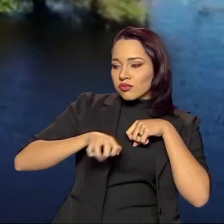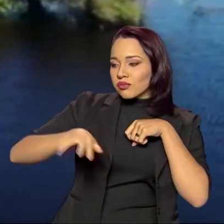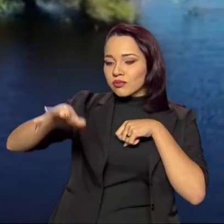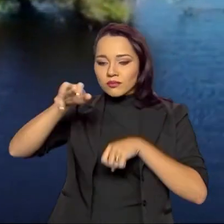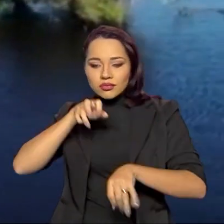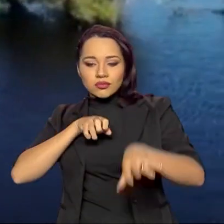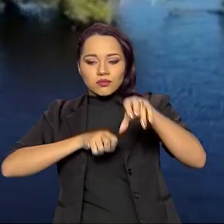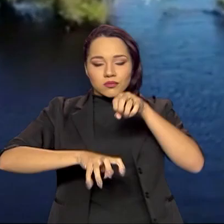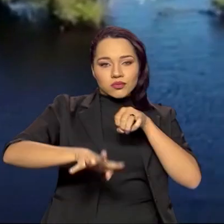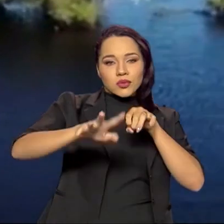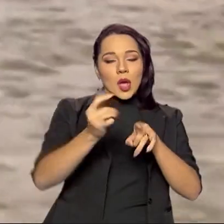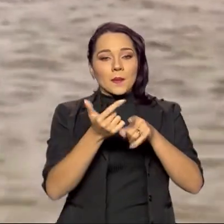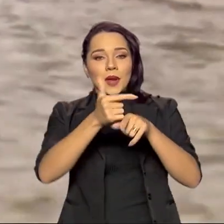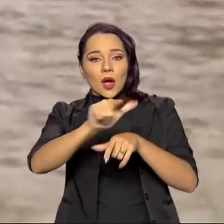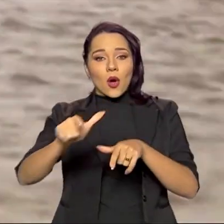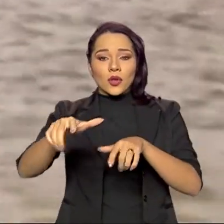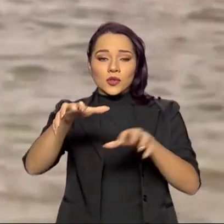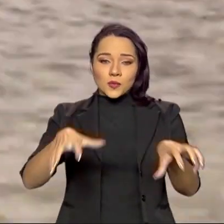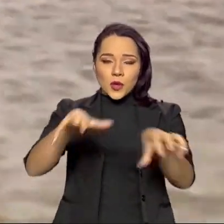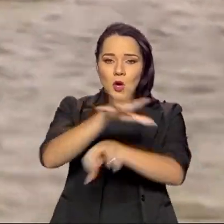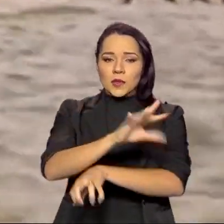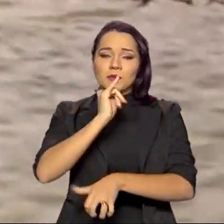Amazônia e o Cerrado, por exemplo.